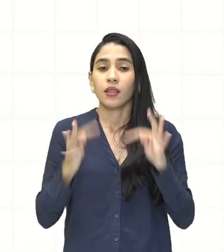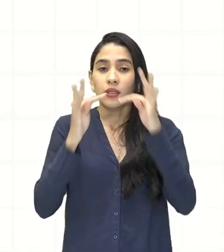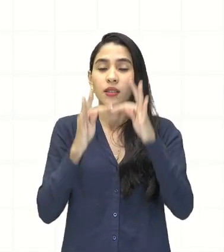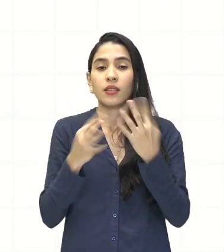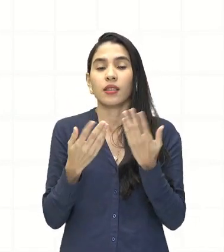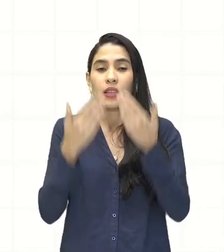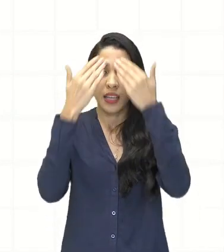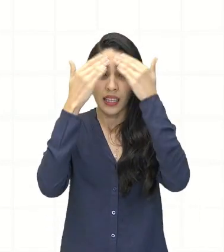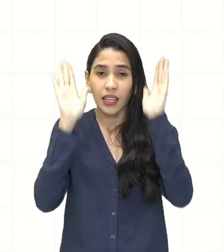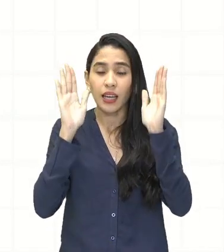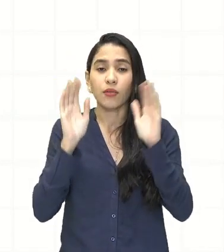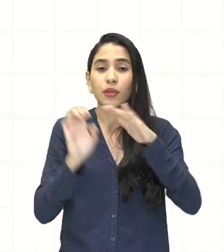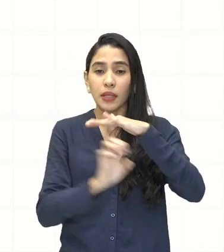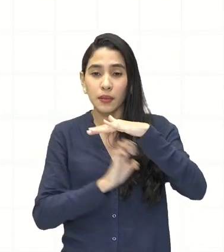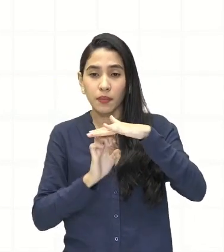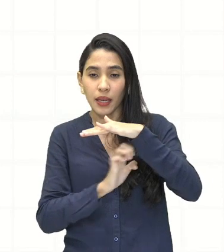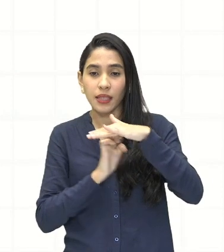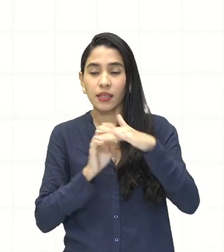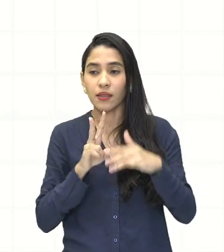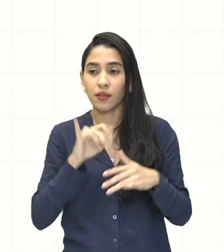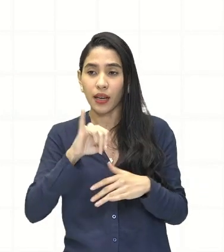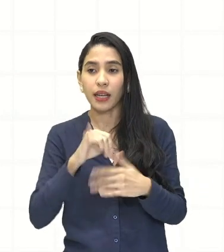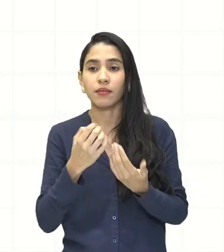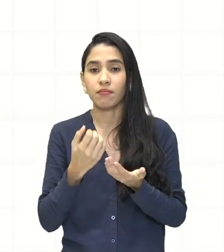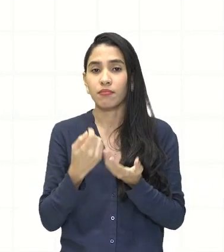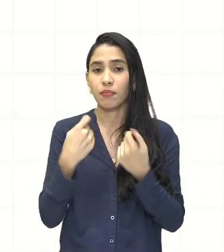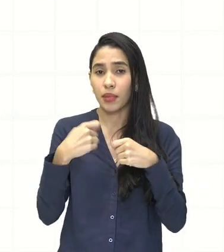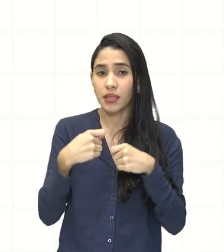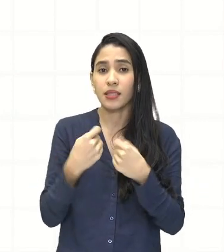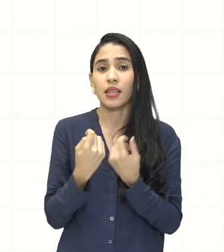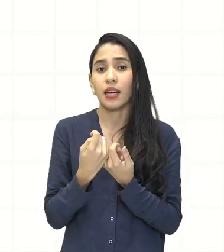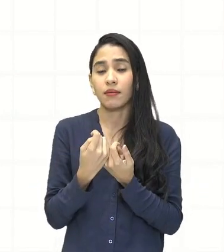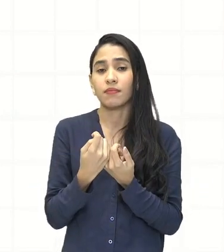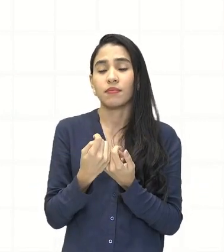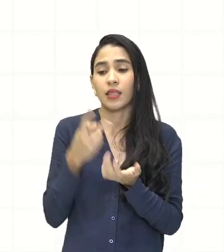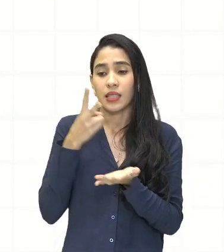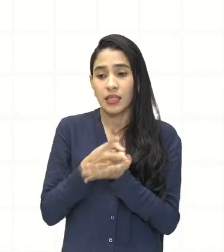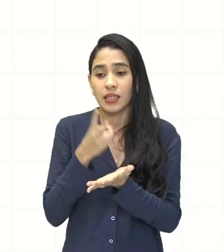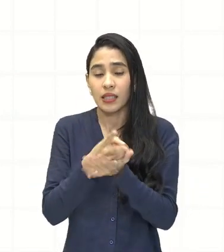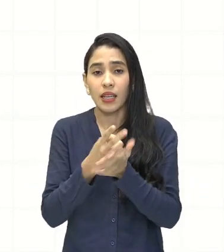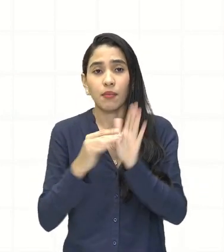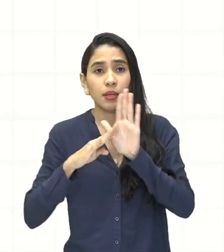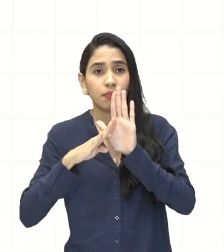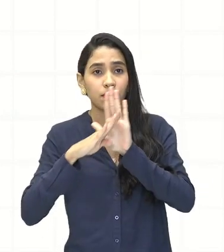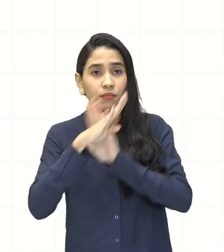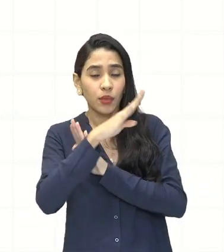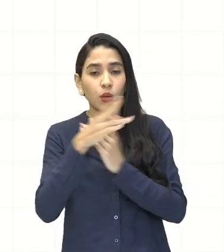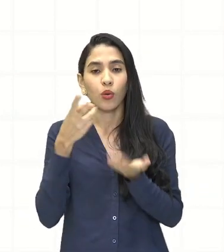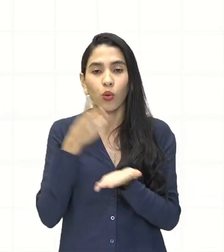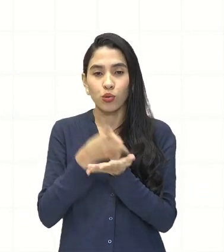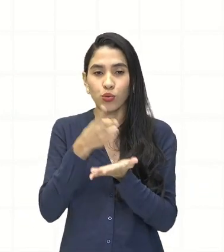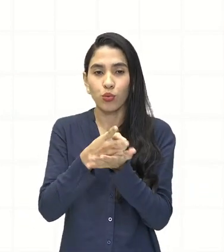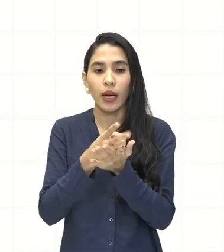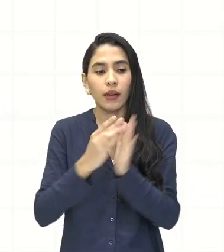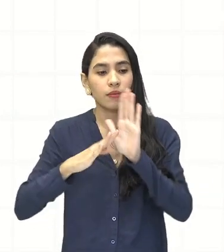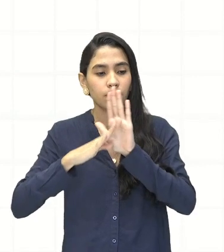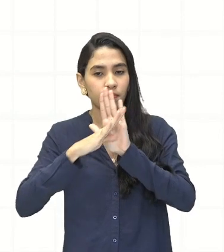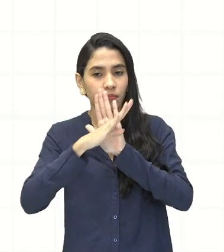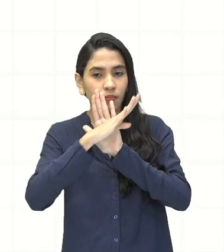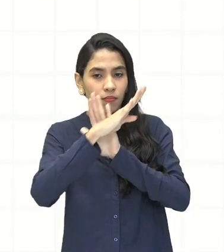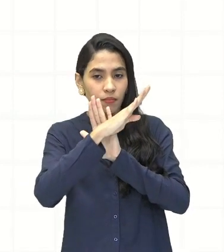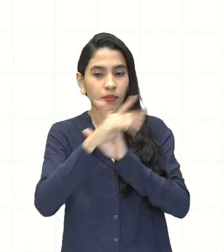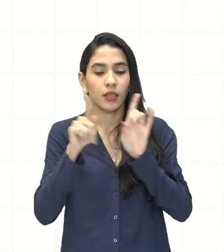vão precisar correr atrás do prejuízo, para poder se manter no mercado, e também se manter entre